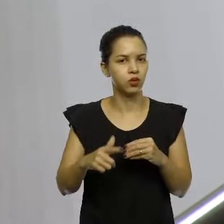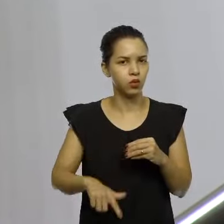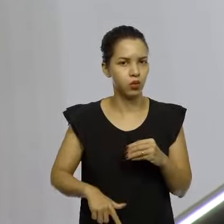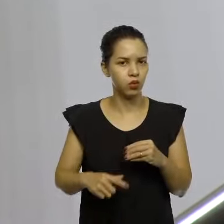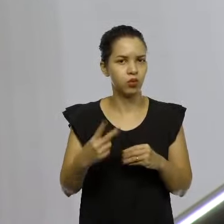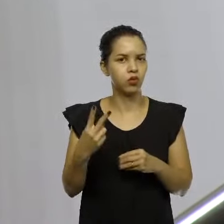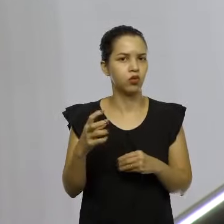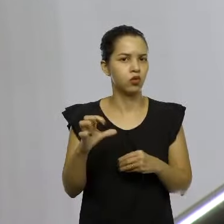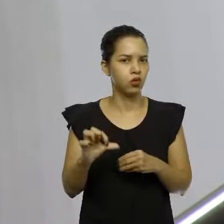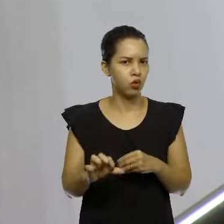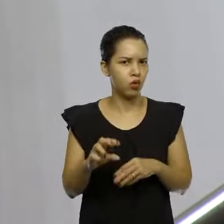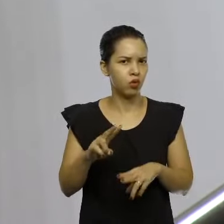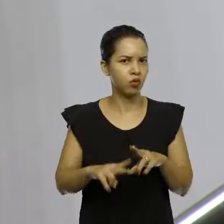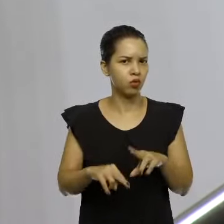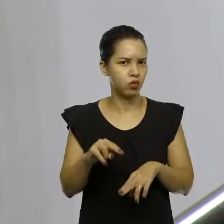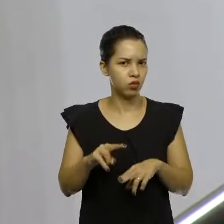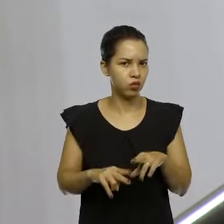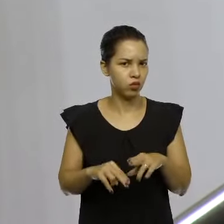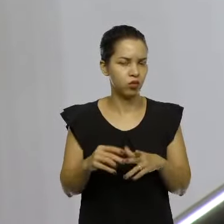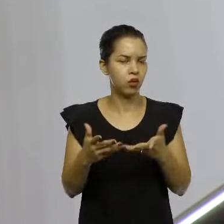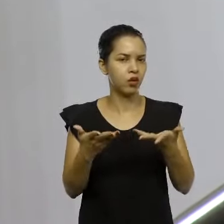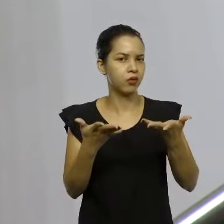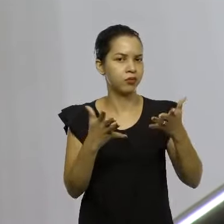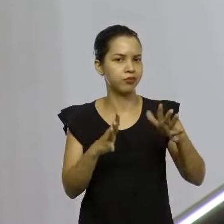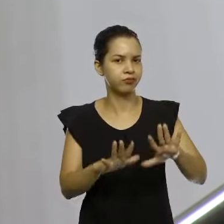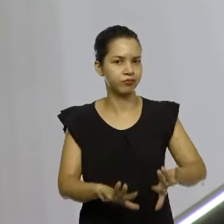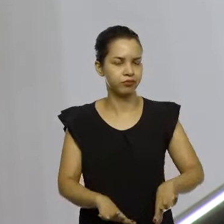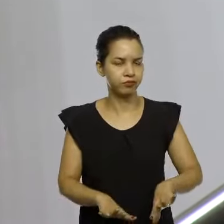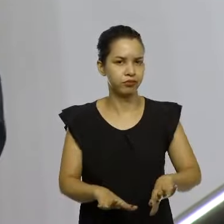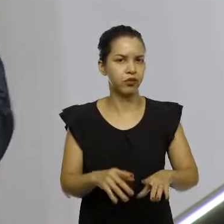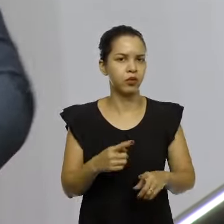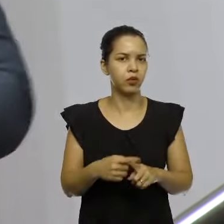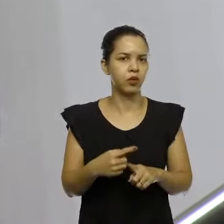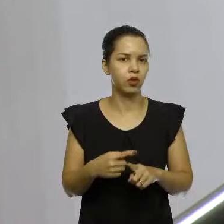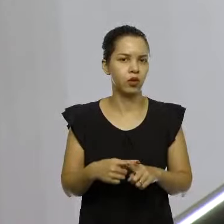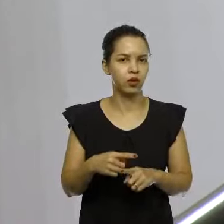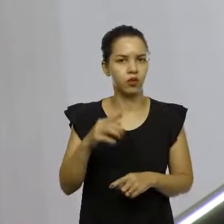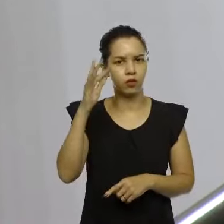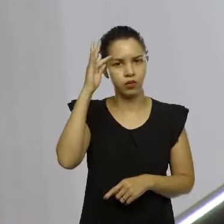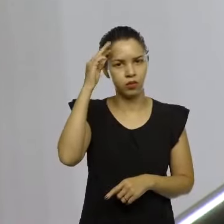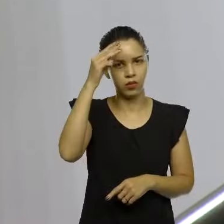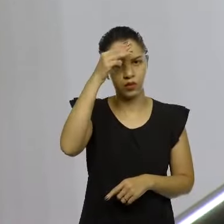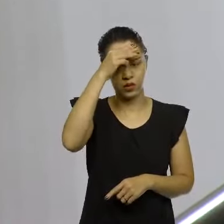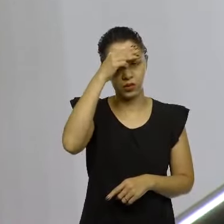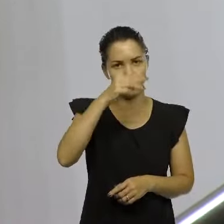conjunto do deputado Fabiano da Luz. rejeitado desta data em vista pelo deputado Fabiano da Luz. Vamos lá.